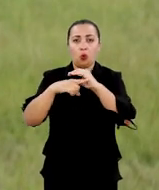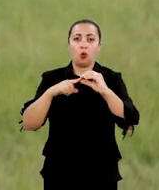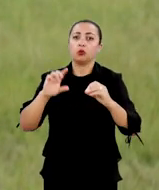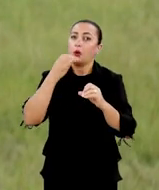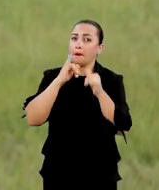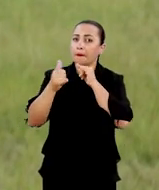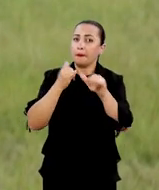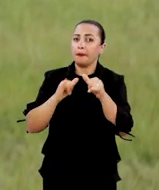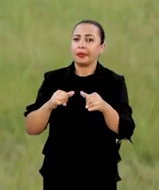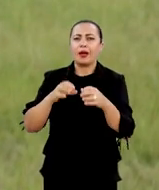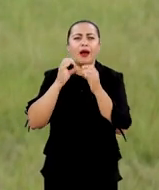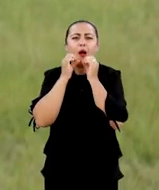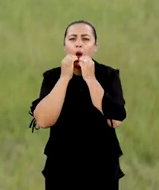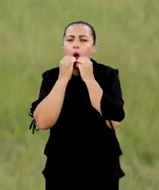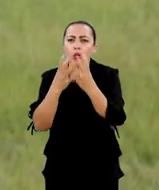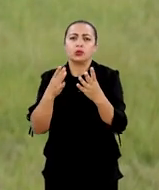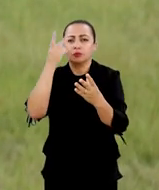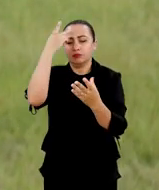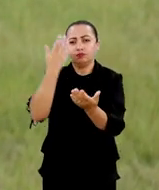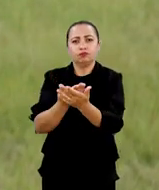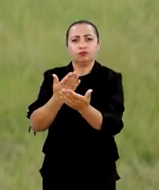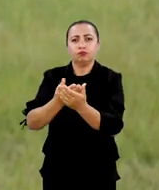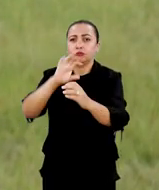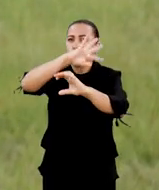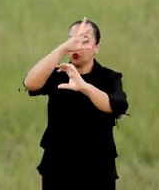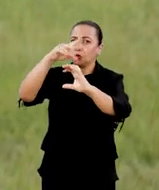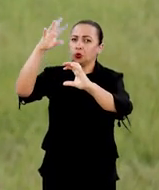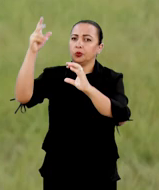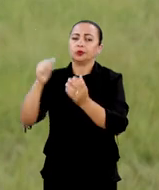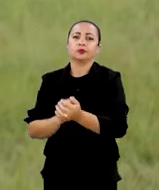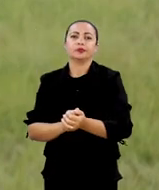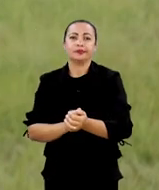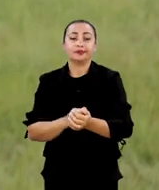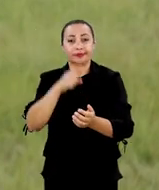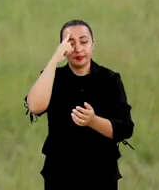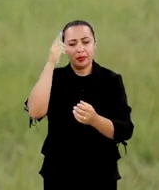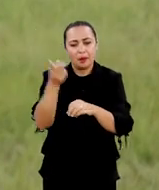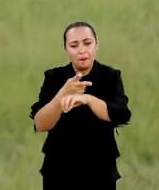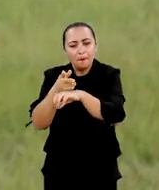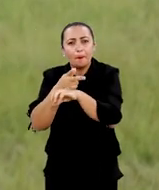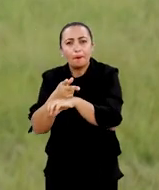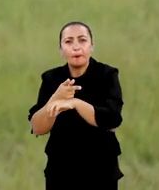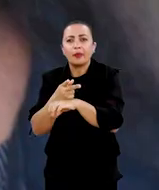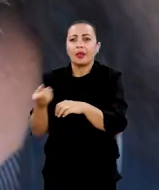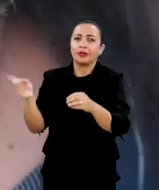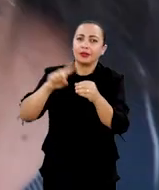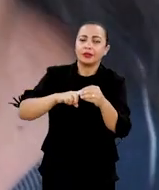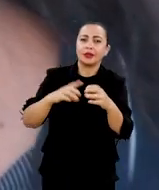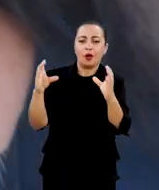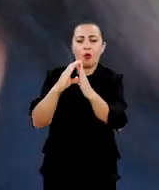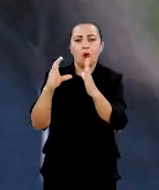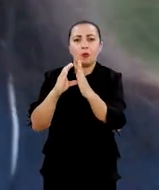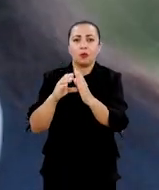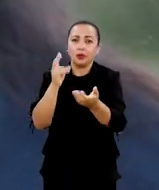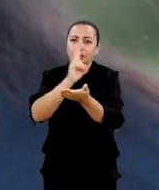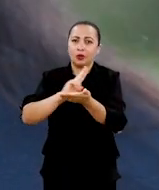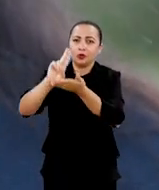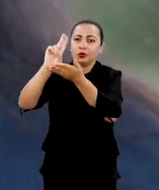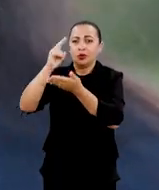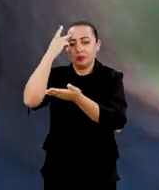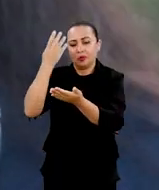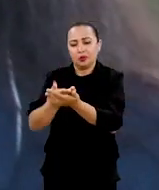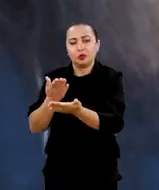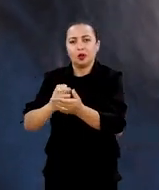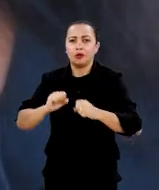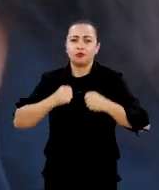quadro magnético. Então, é uma localização ideal para estudar a ionosfera. Então, esse é o intuito do Noite em Dia, tentar trazer a comunidade acadêmica para